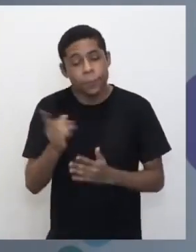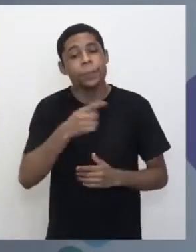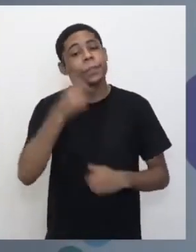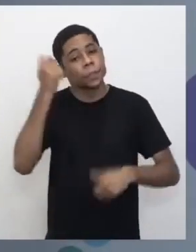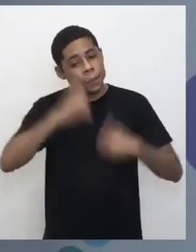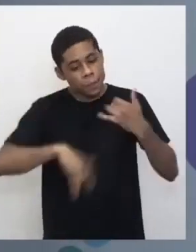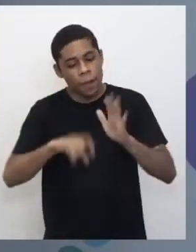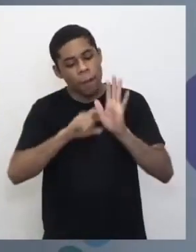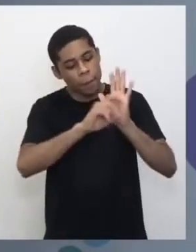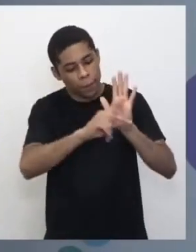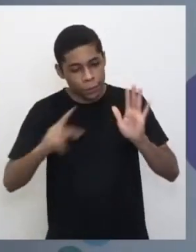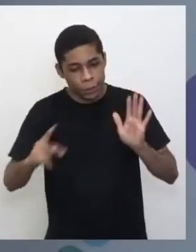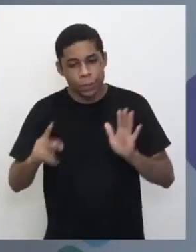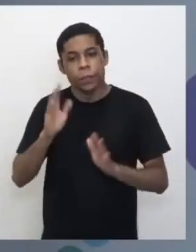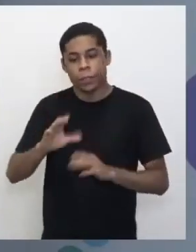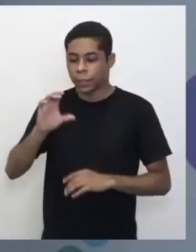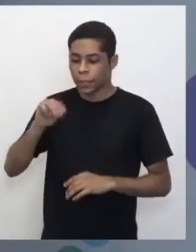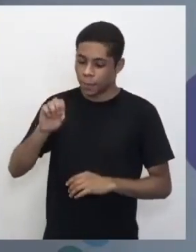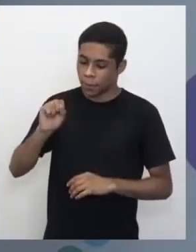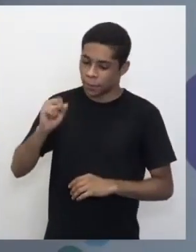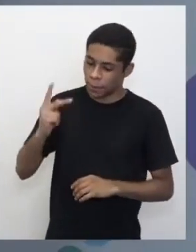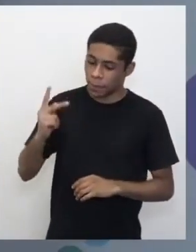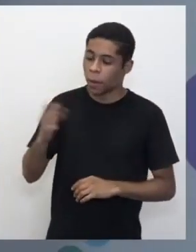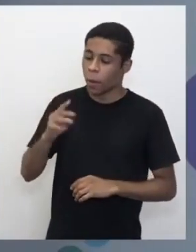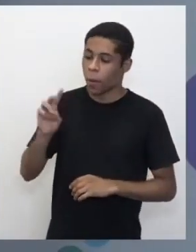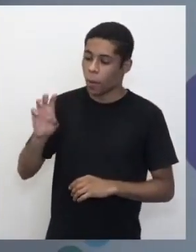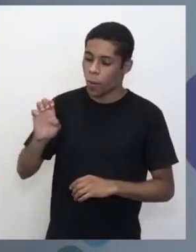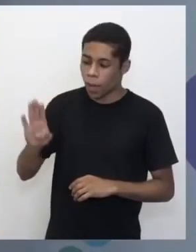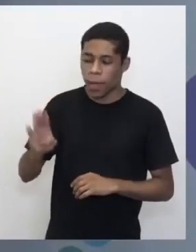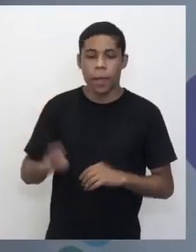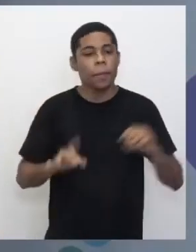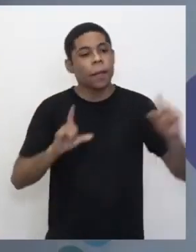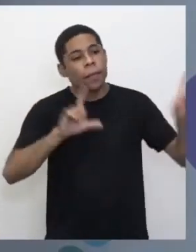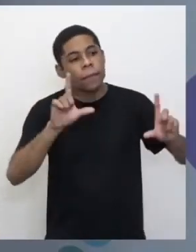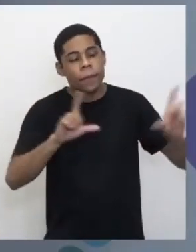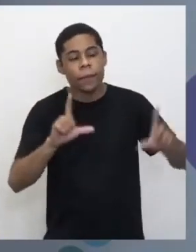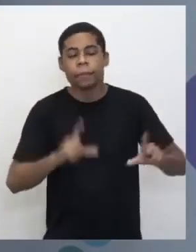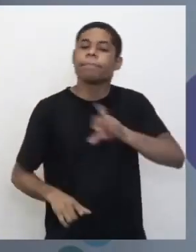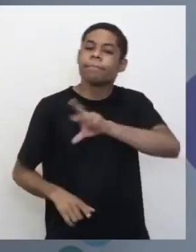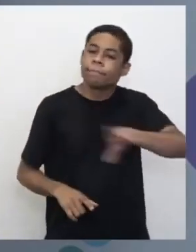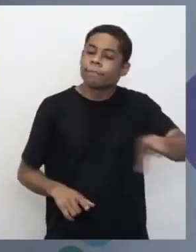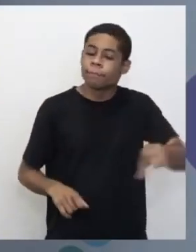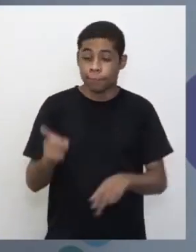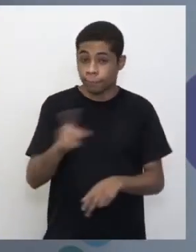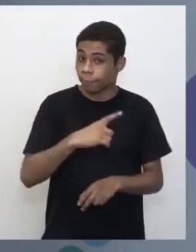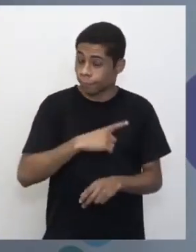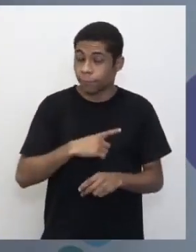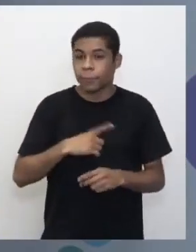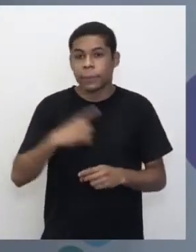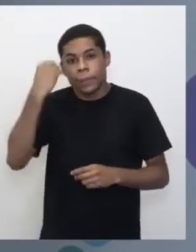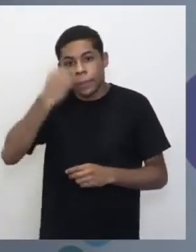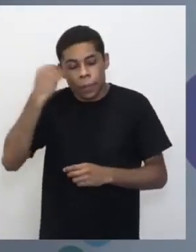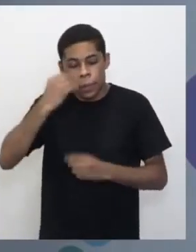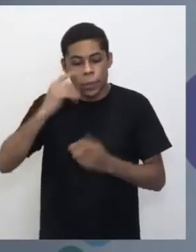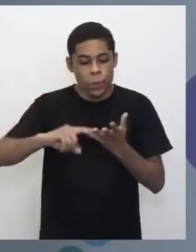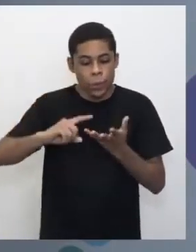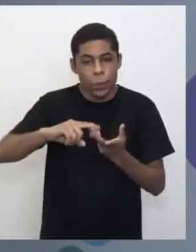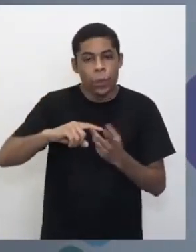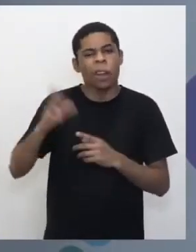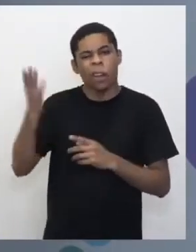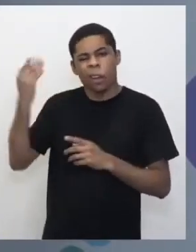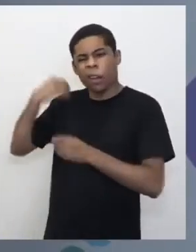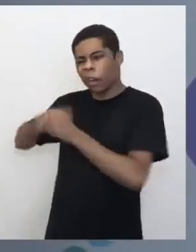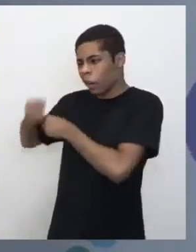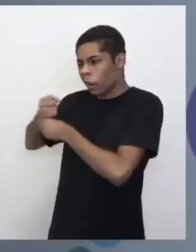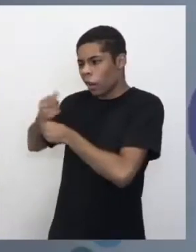aplicativo, veio o CMSP Web, a gente tem a TV e por mais que a gente tenha aí essa experiência, e desde o ano passado a gente